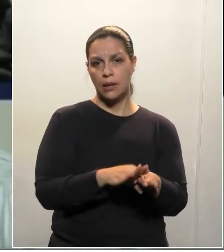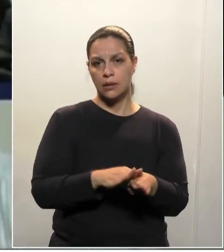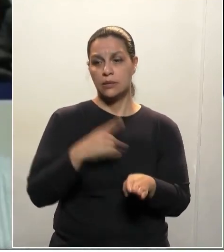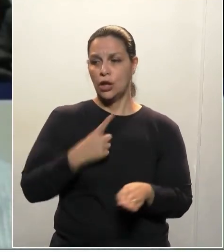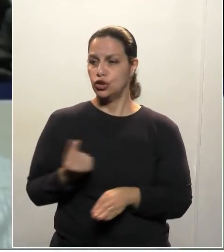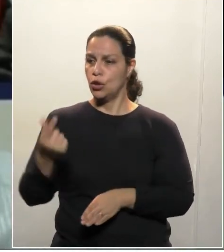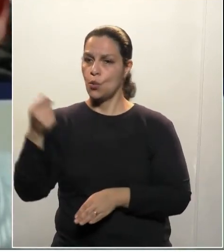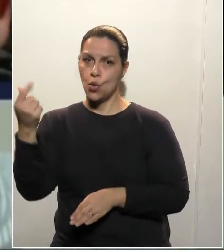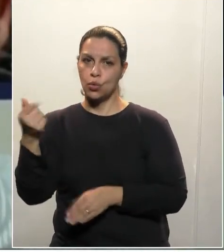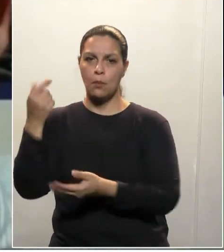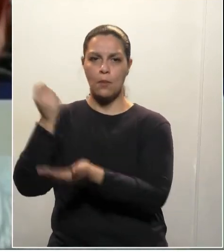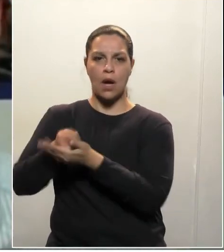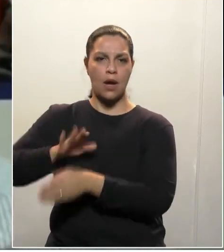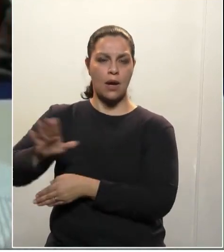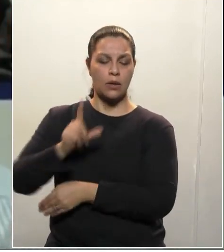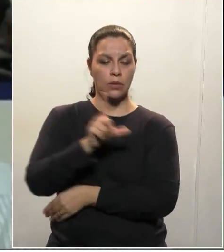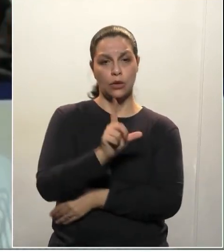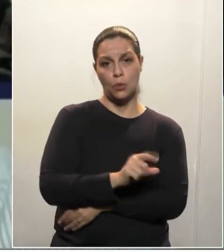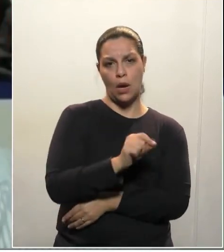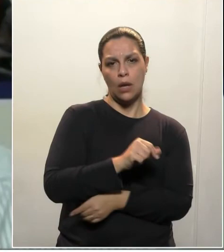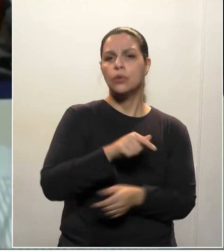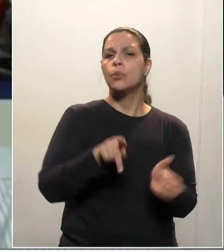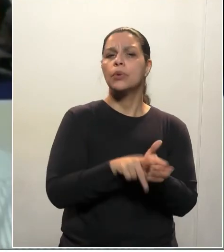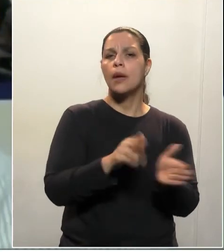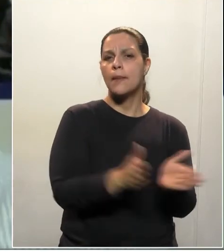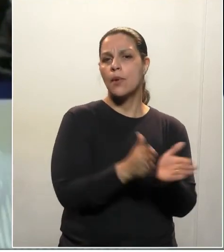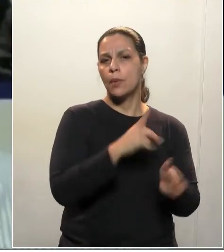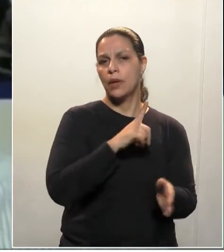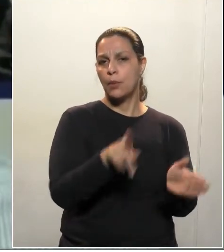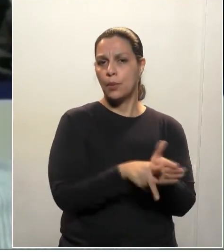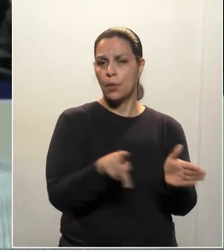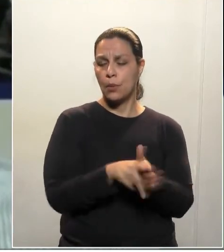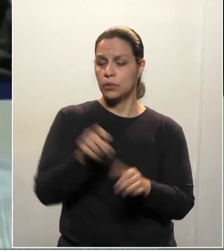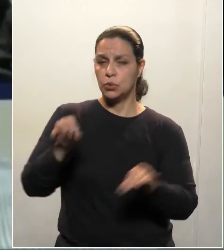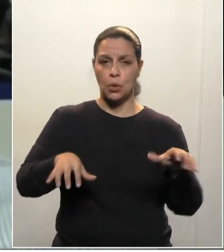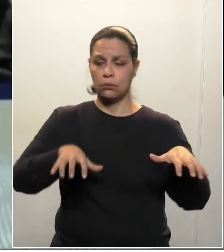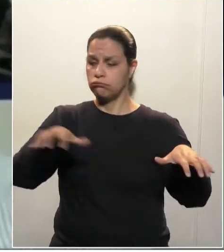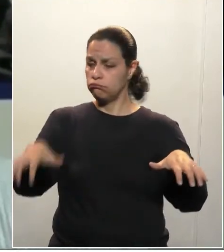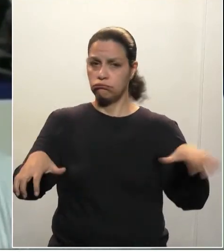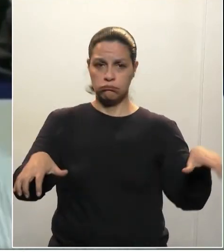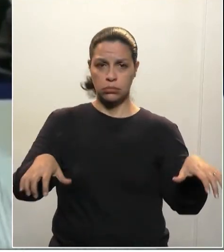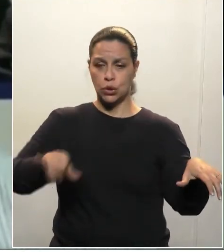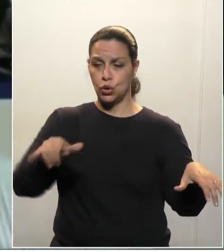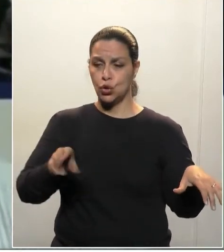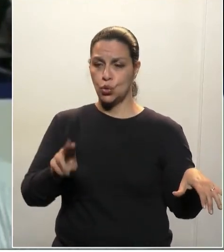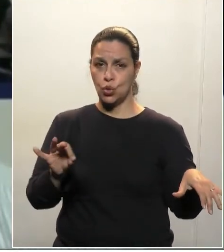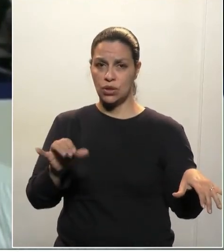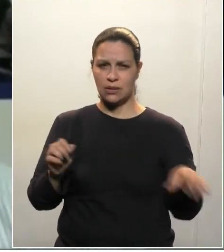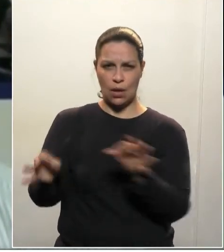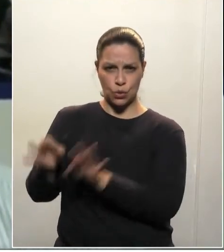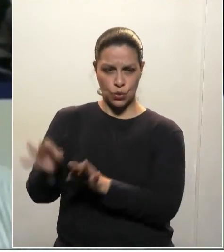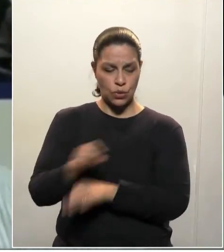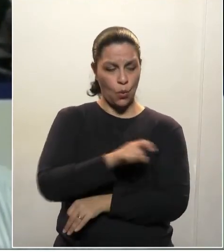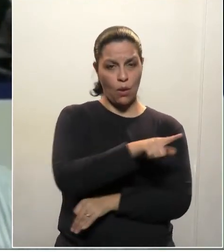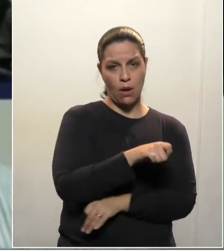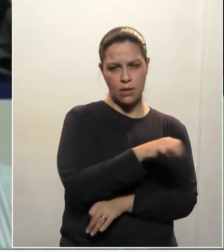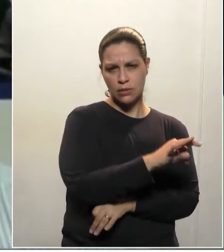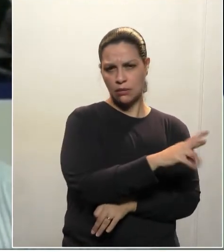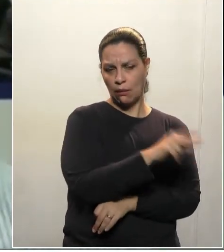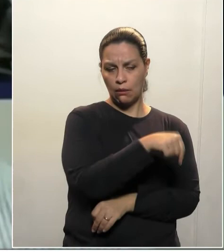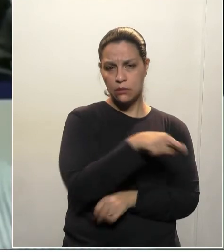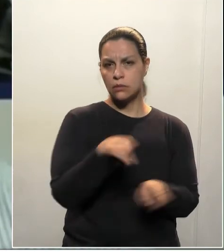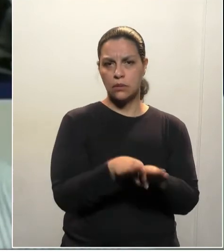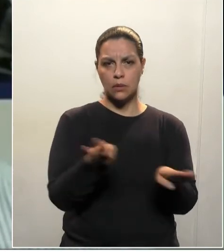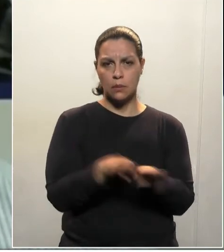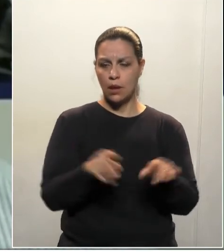suas demandas em cartório, seja ele do foro judicial ou extra, especialmente no extra, que é o caso. Mas aqueles que têm mais